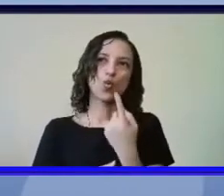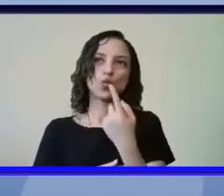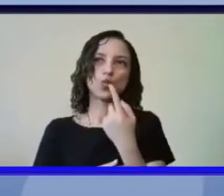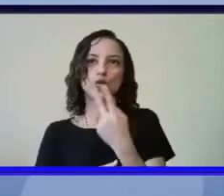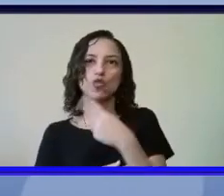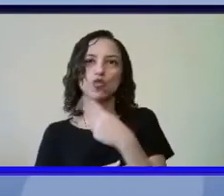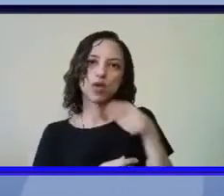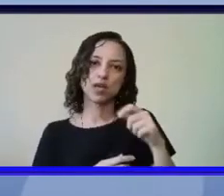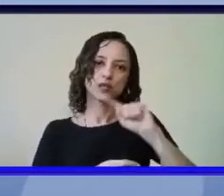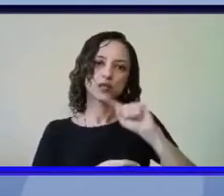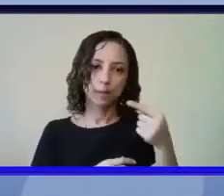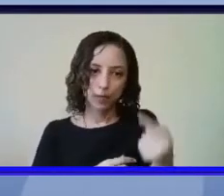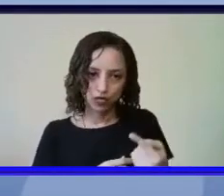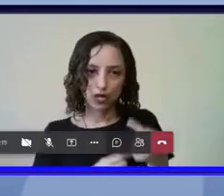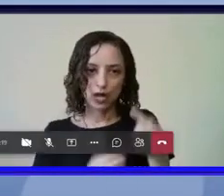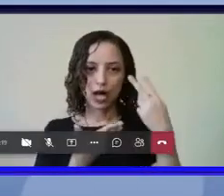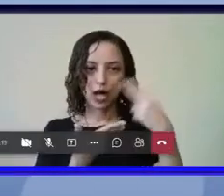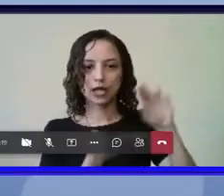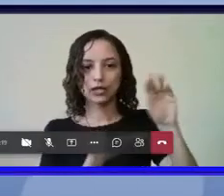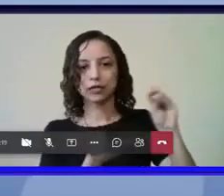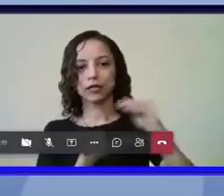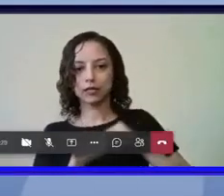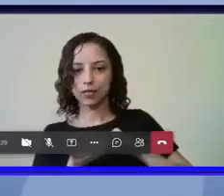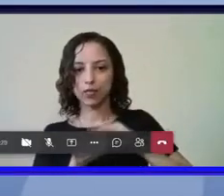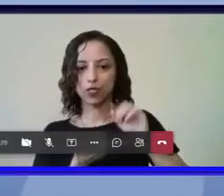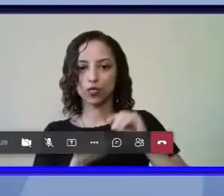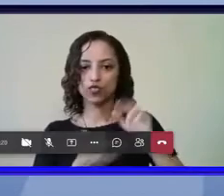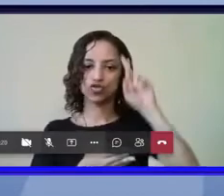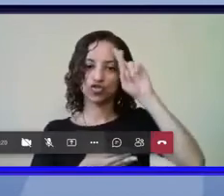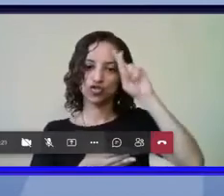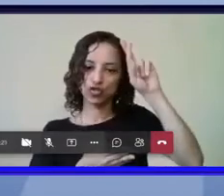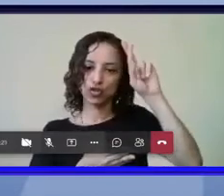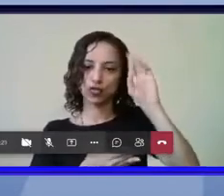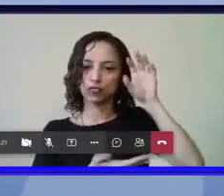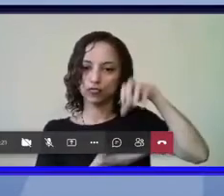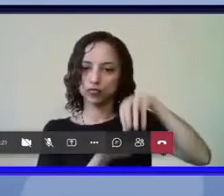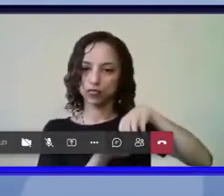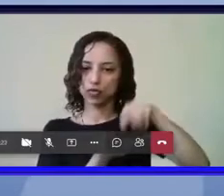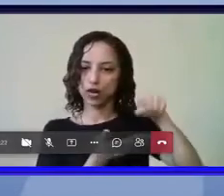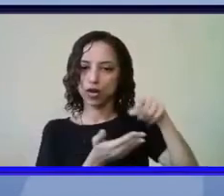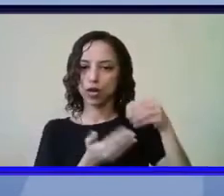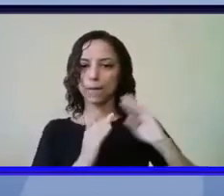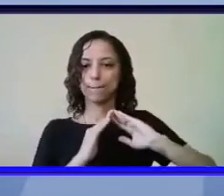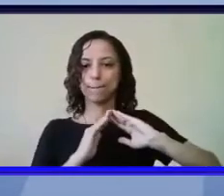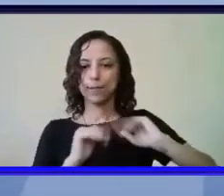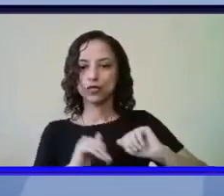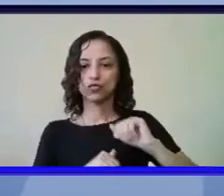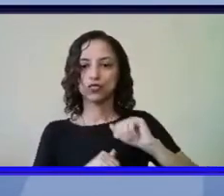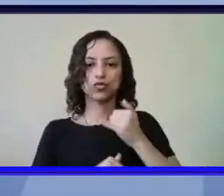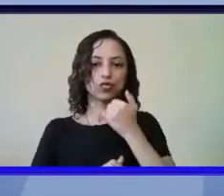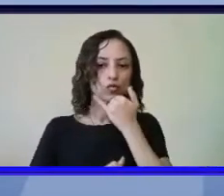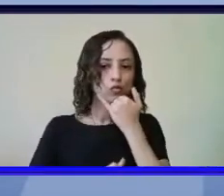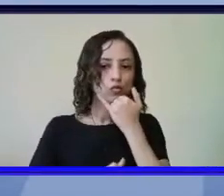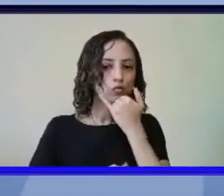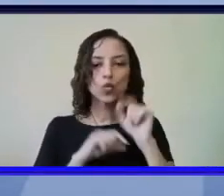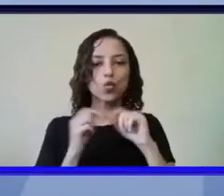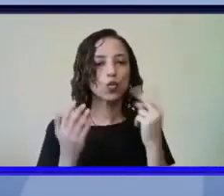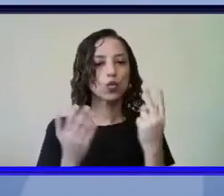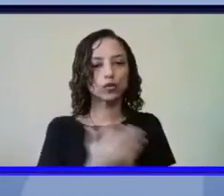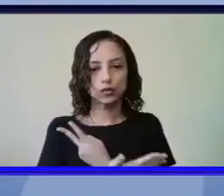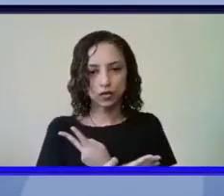recebemos a carta da chefia da instituição pedindo desculpas pelo acontecido